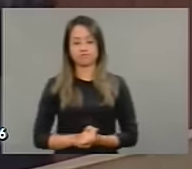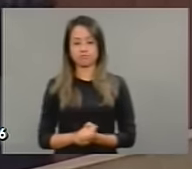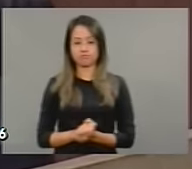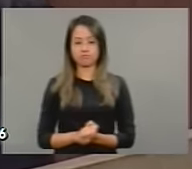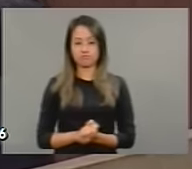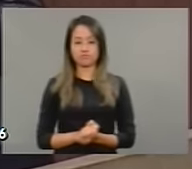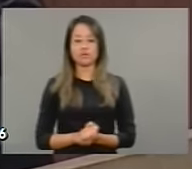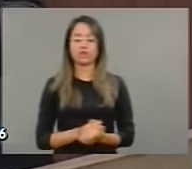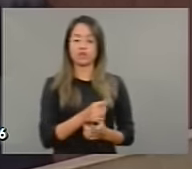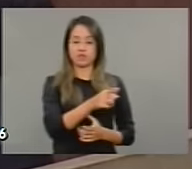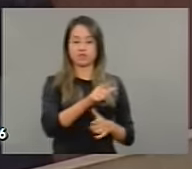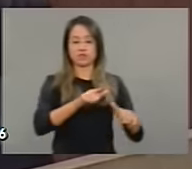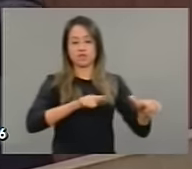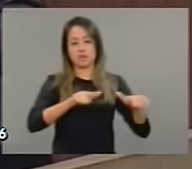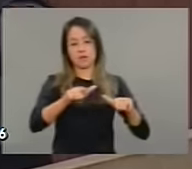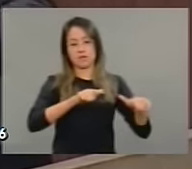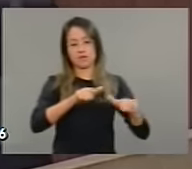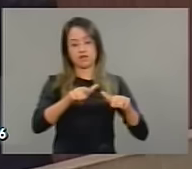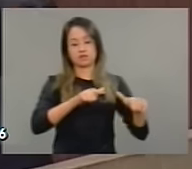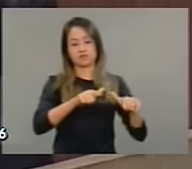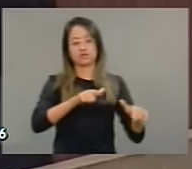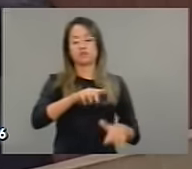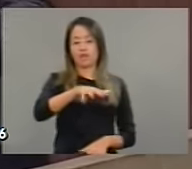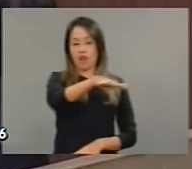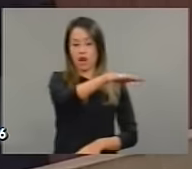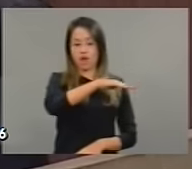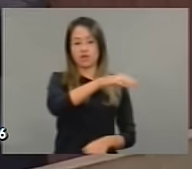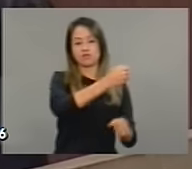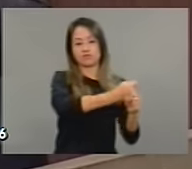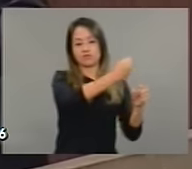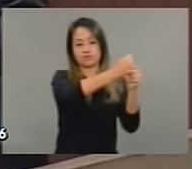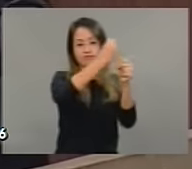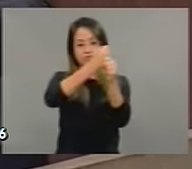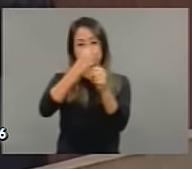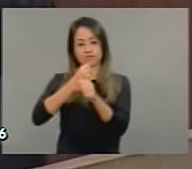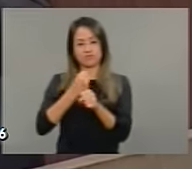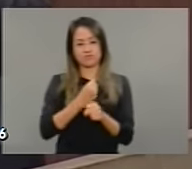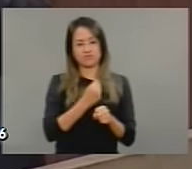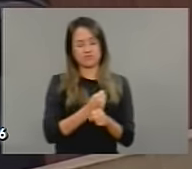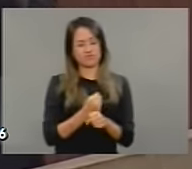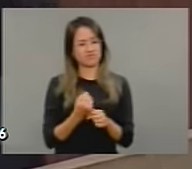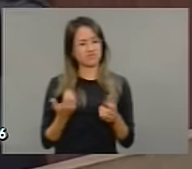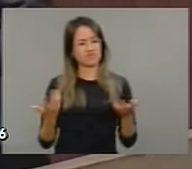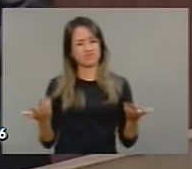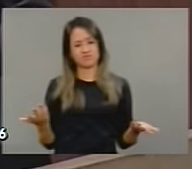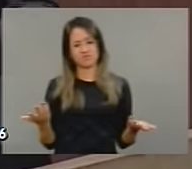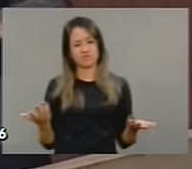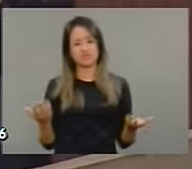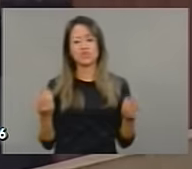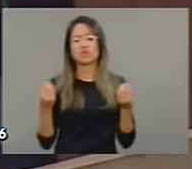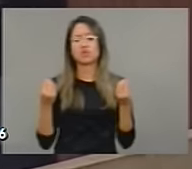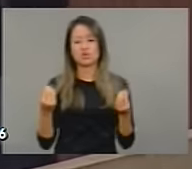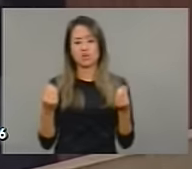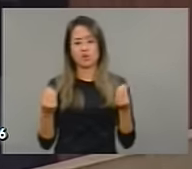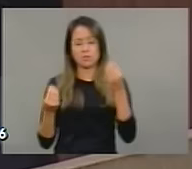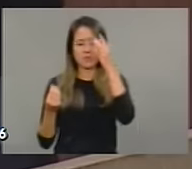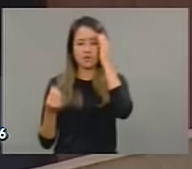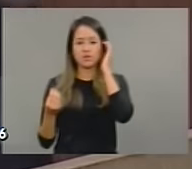a esses trabalhadores e trabalhadoras. As grandes obras têm sido marcadas, não sei se por